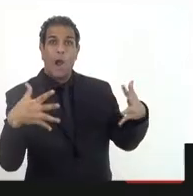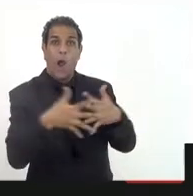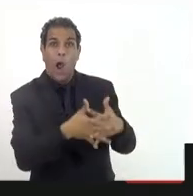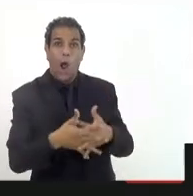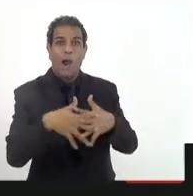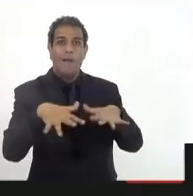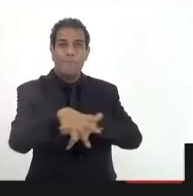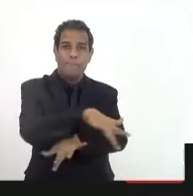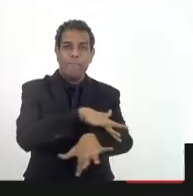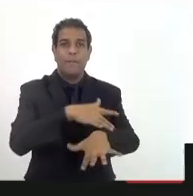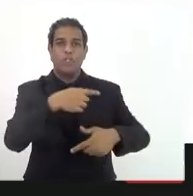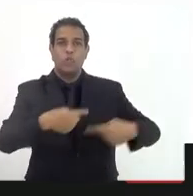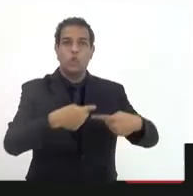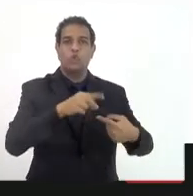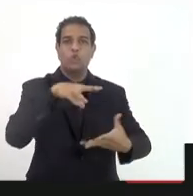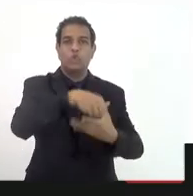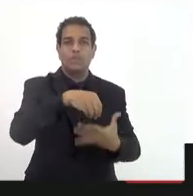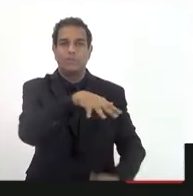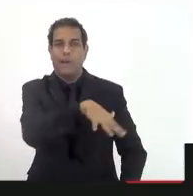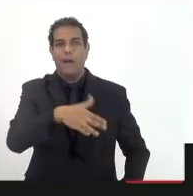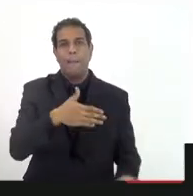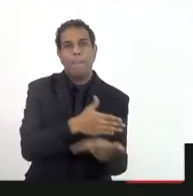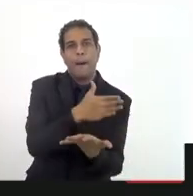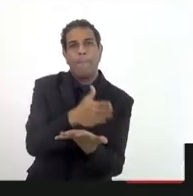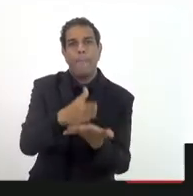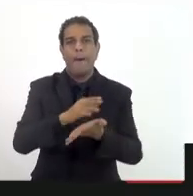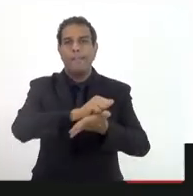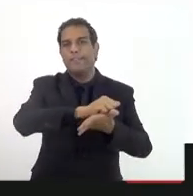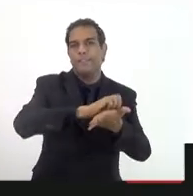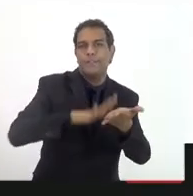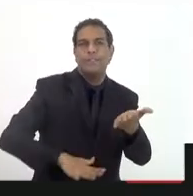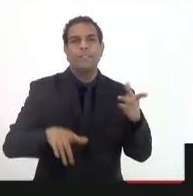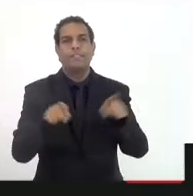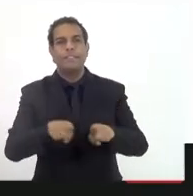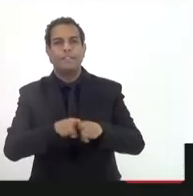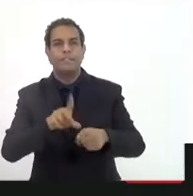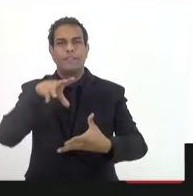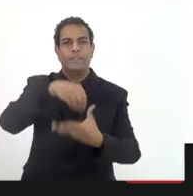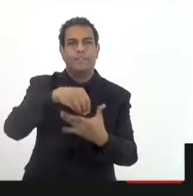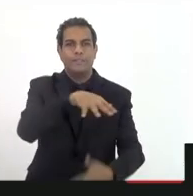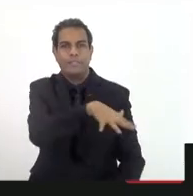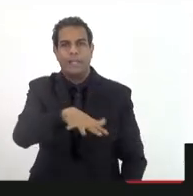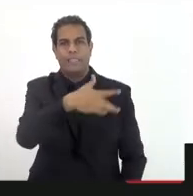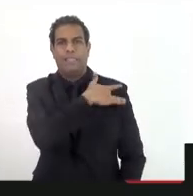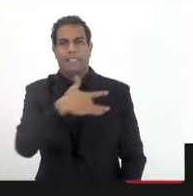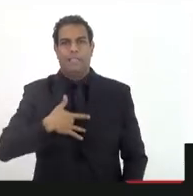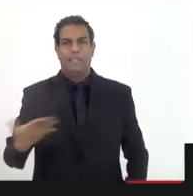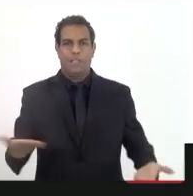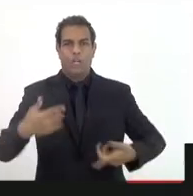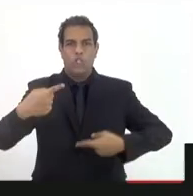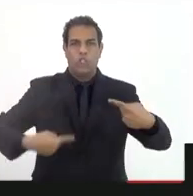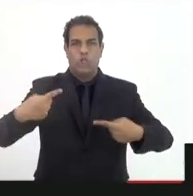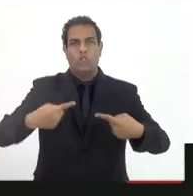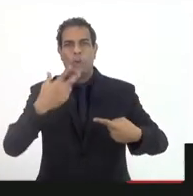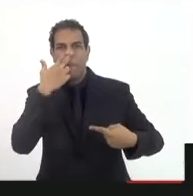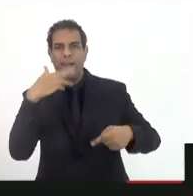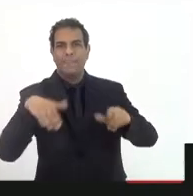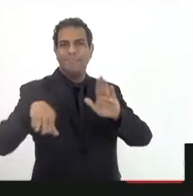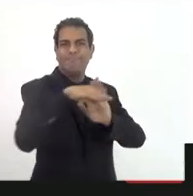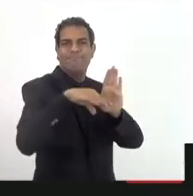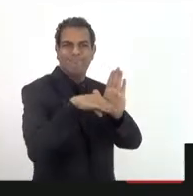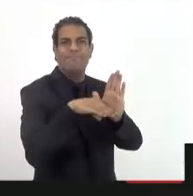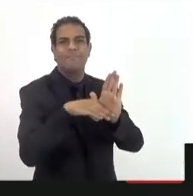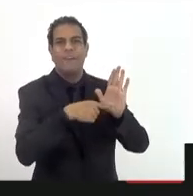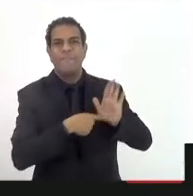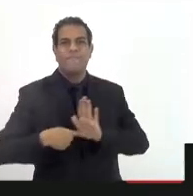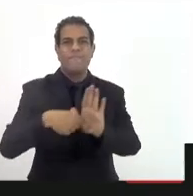é claro, temos que discutir as áreas de serviço, atividades indutoras e também o complexo, da saúde, como a está terminando aqui uma nota técnica aí, que